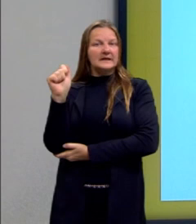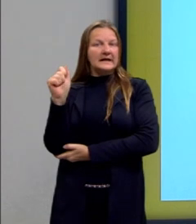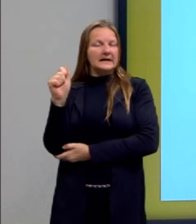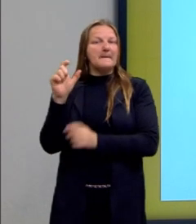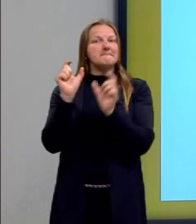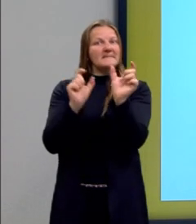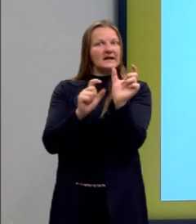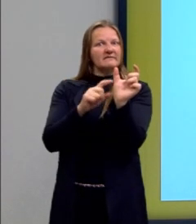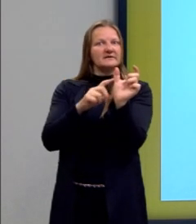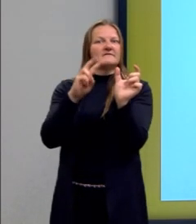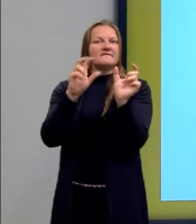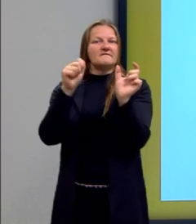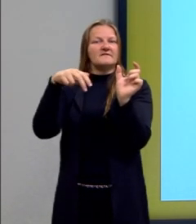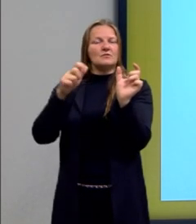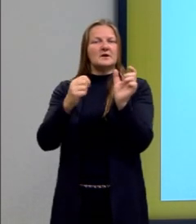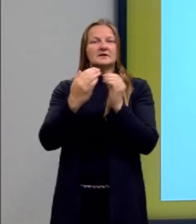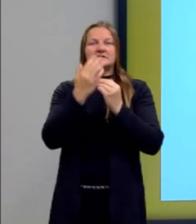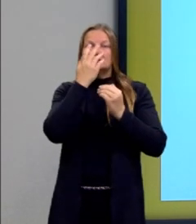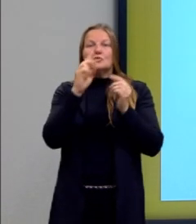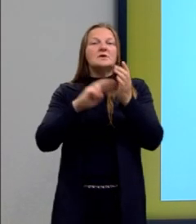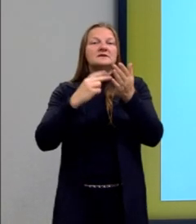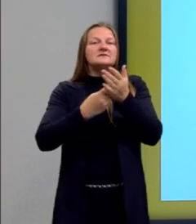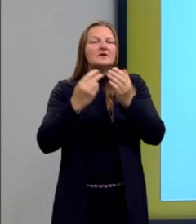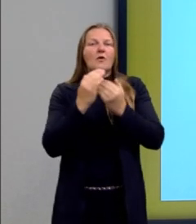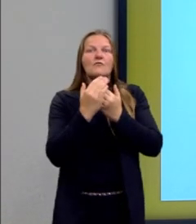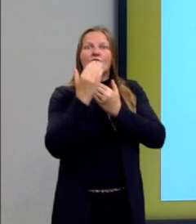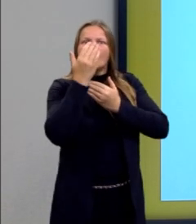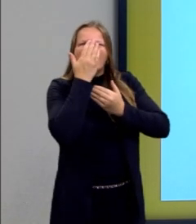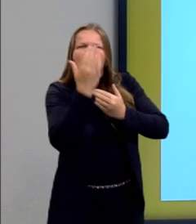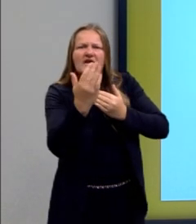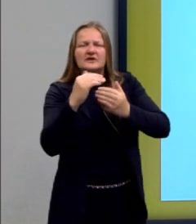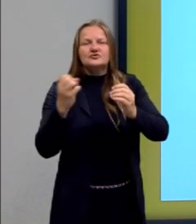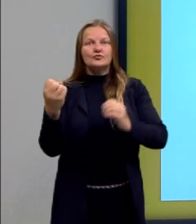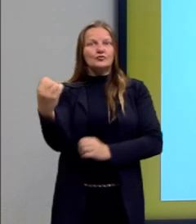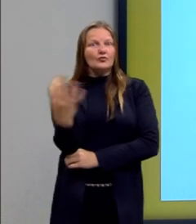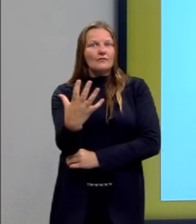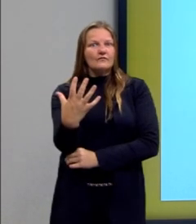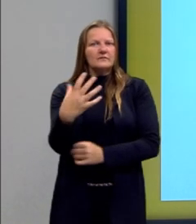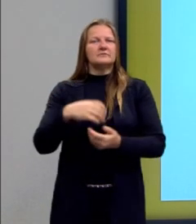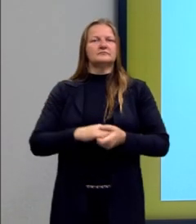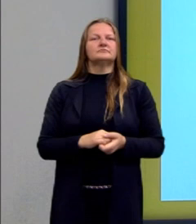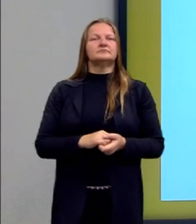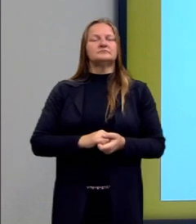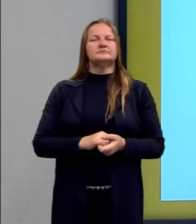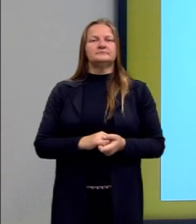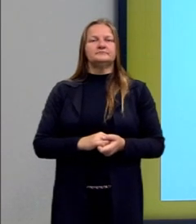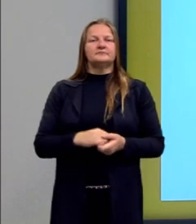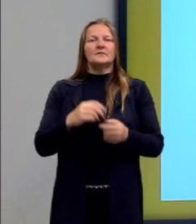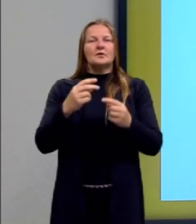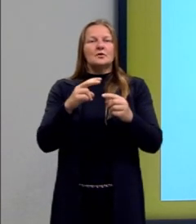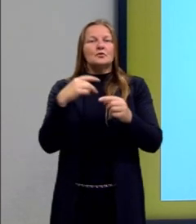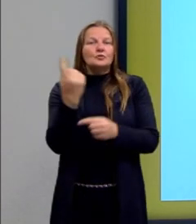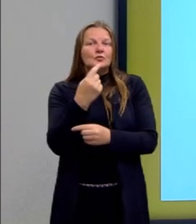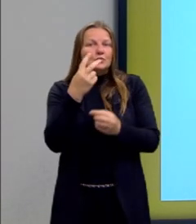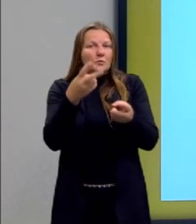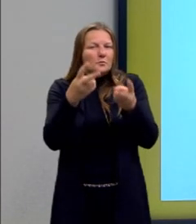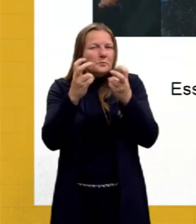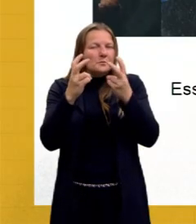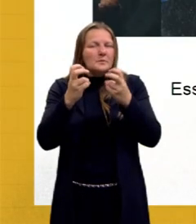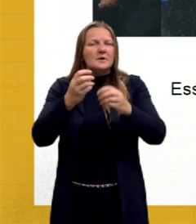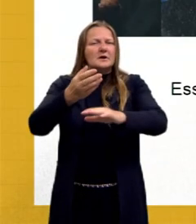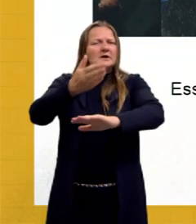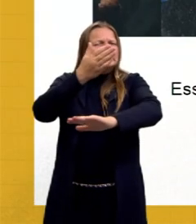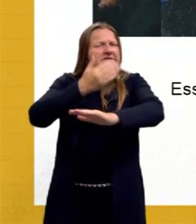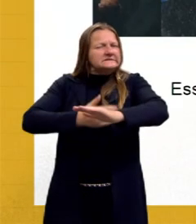significa aquilo que vem à frente. Significa o novo. Então, como nós vimos ali, da pré